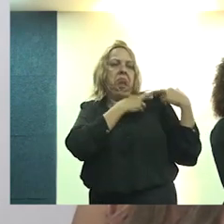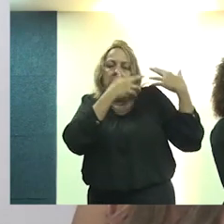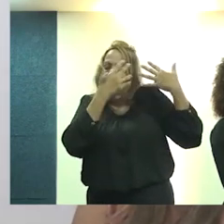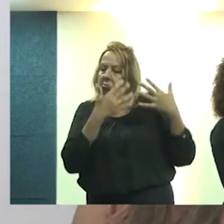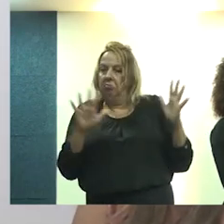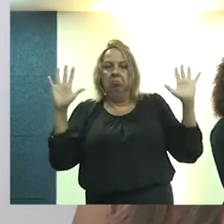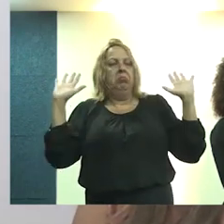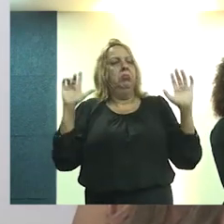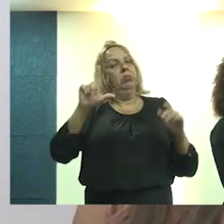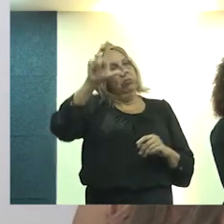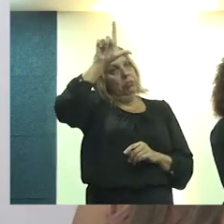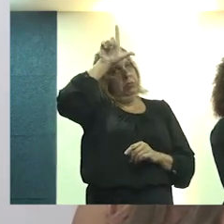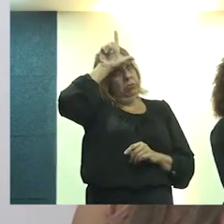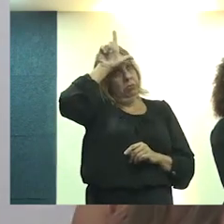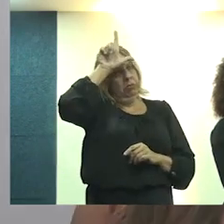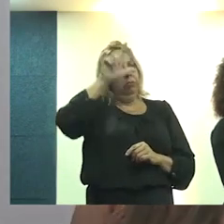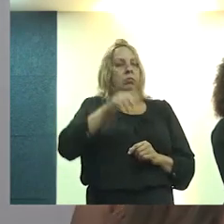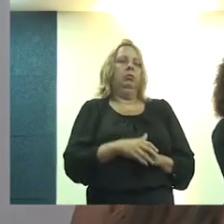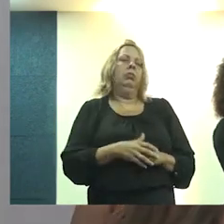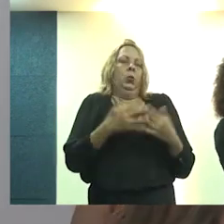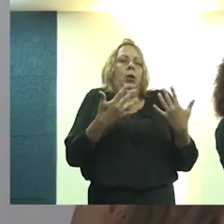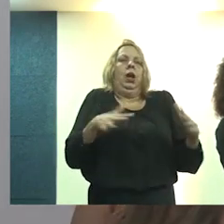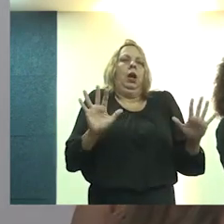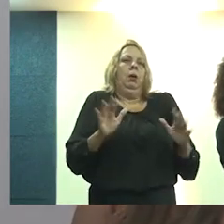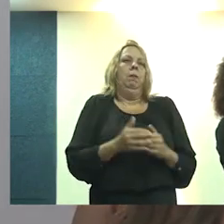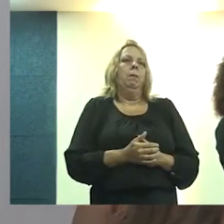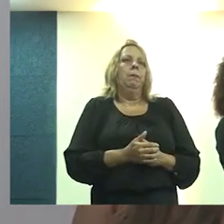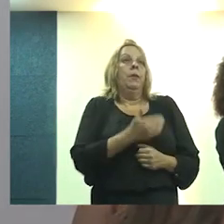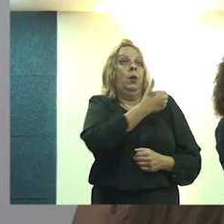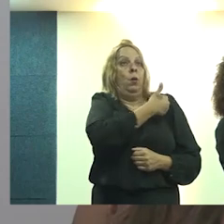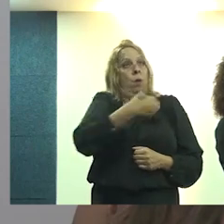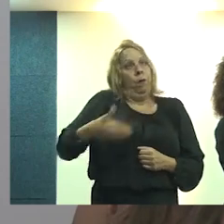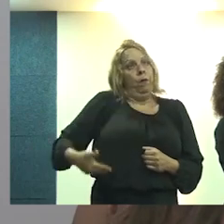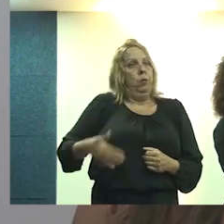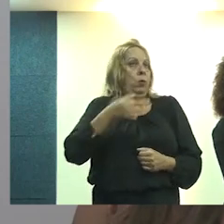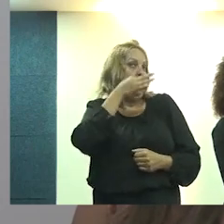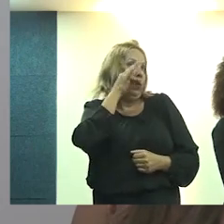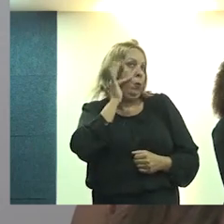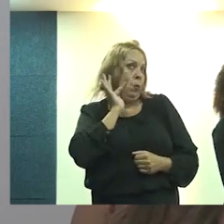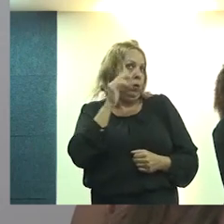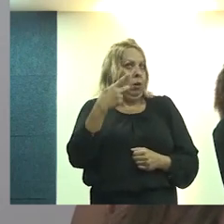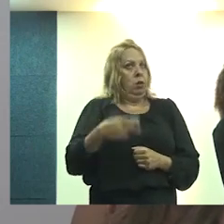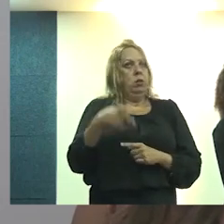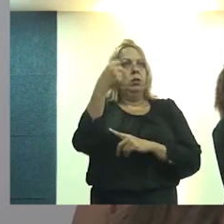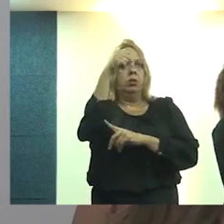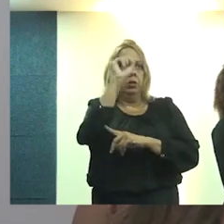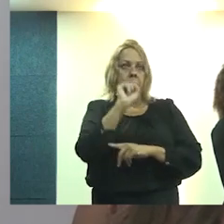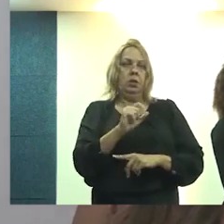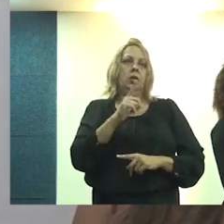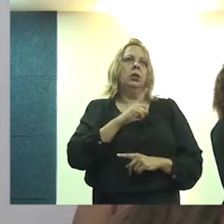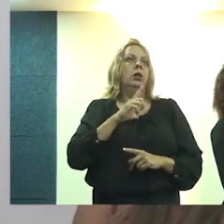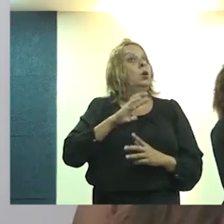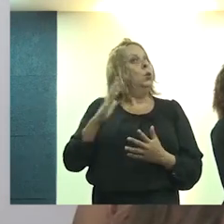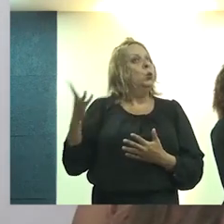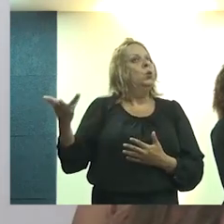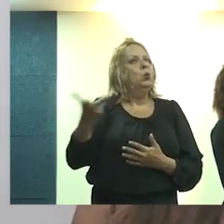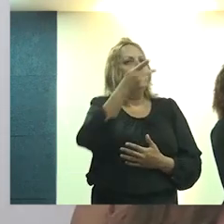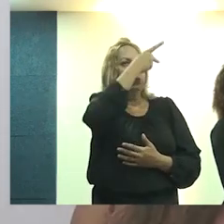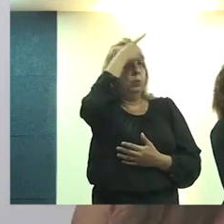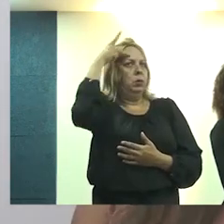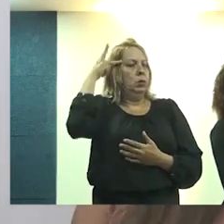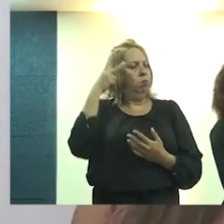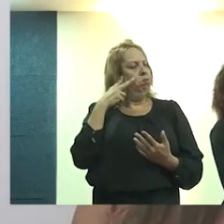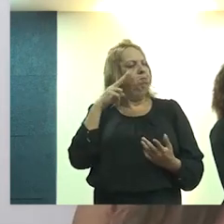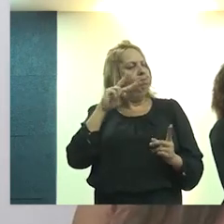do papel de liderança que precisa ter. O governador Fabio Mitidiere, governador que recebe a todos e